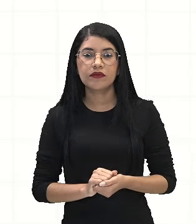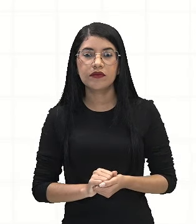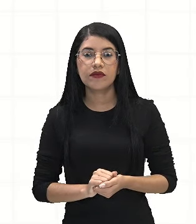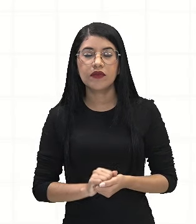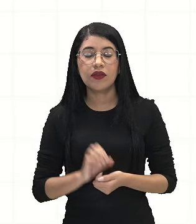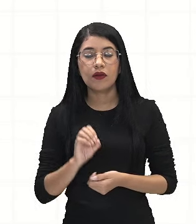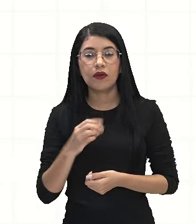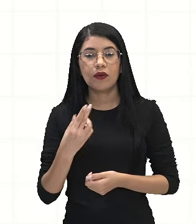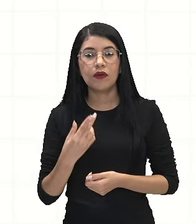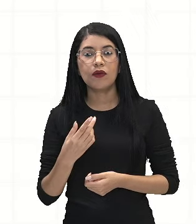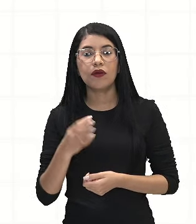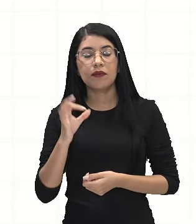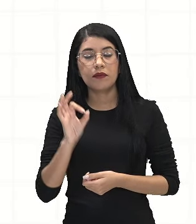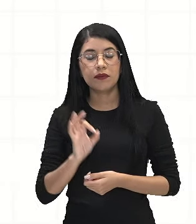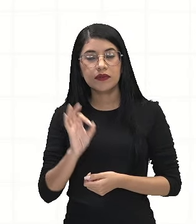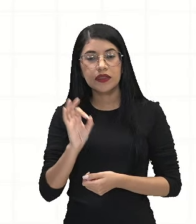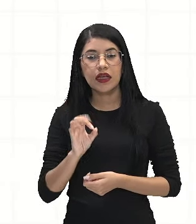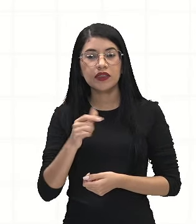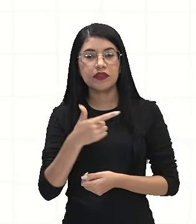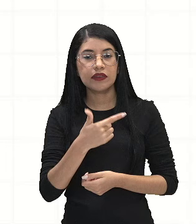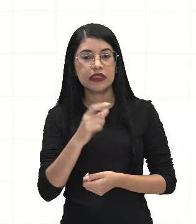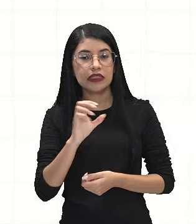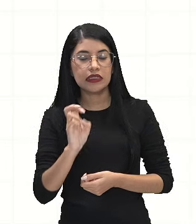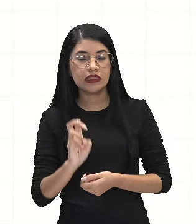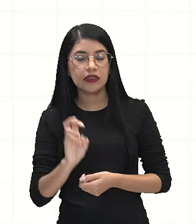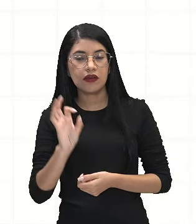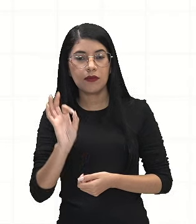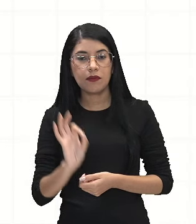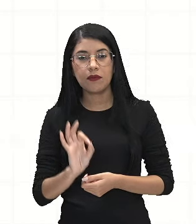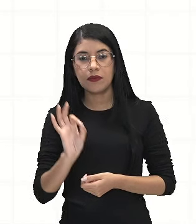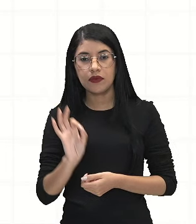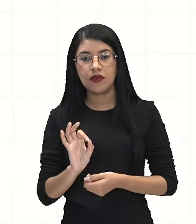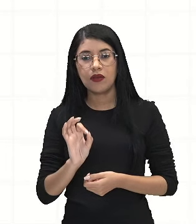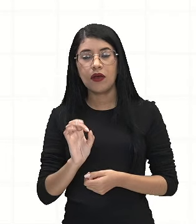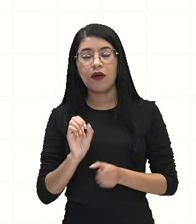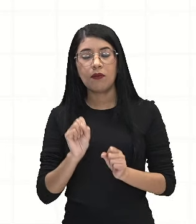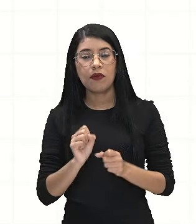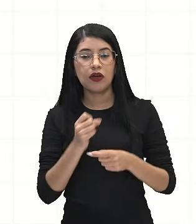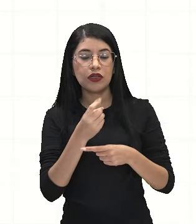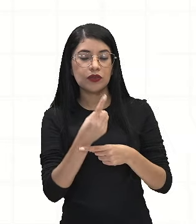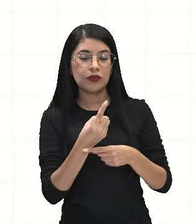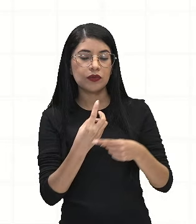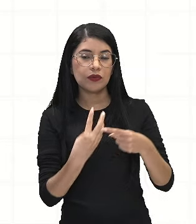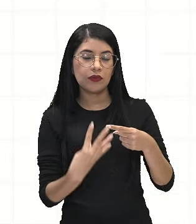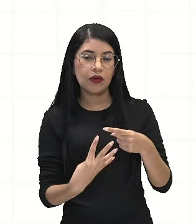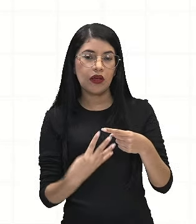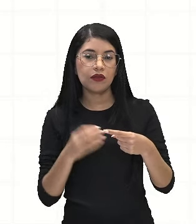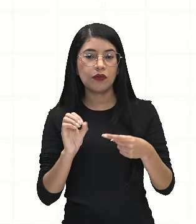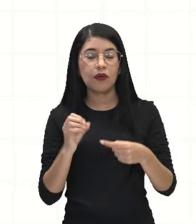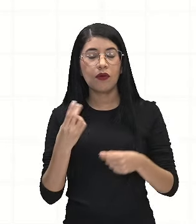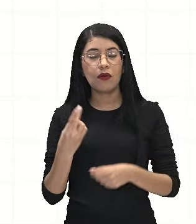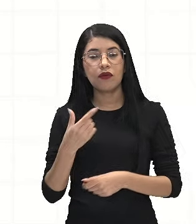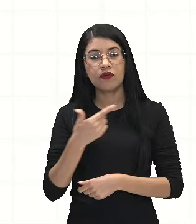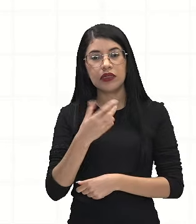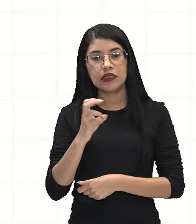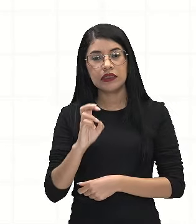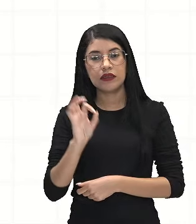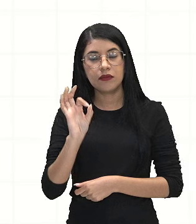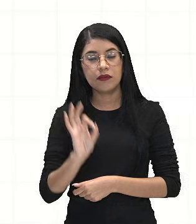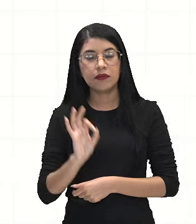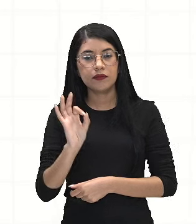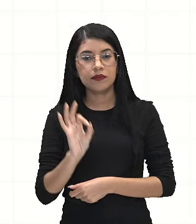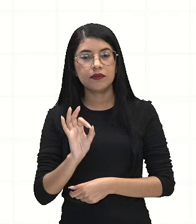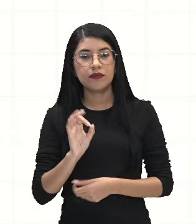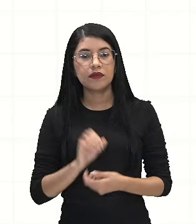ou 25%. Então, ou você responde 1 sobre 4 ou 25%. Para chegar no